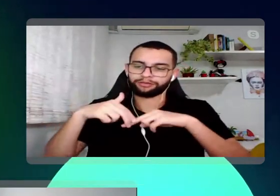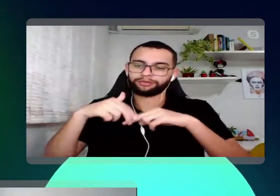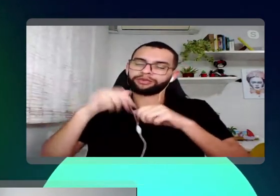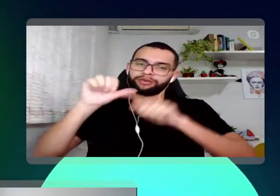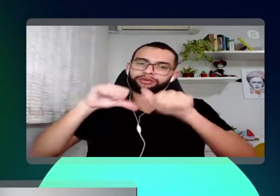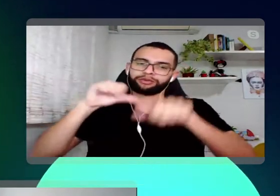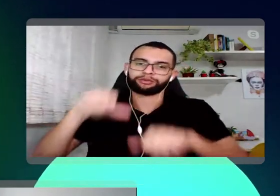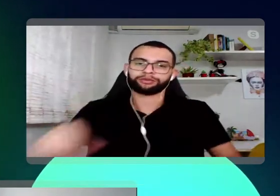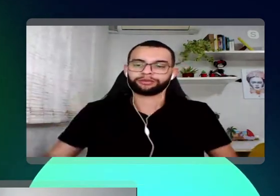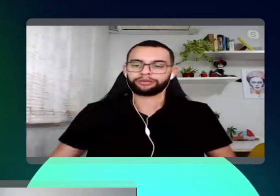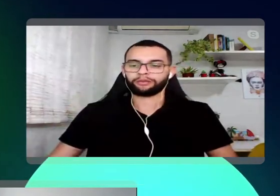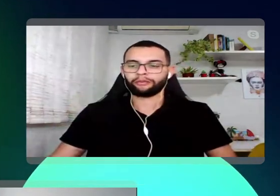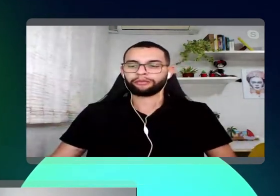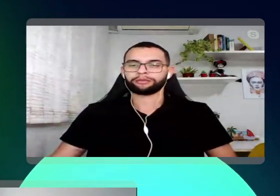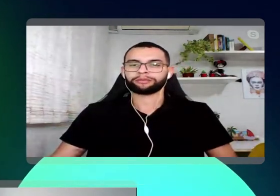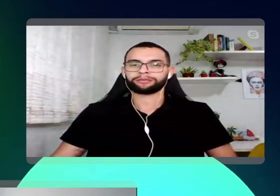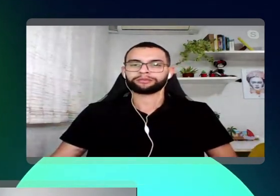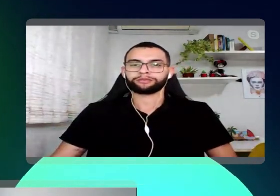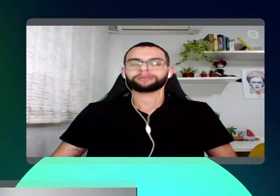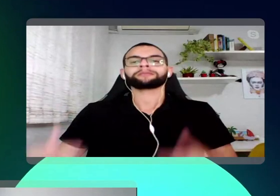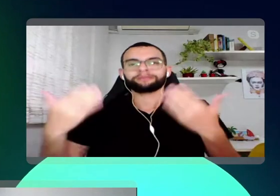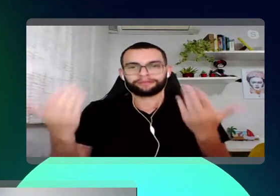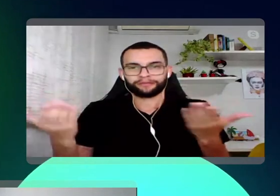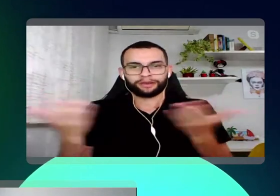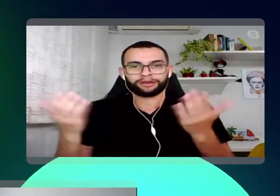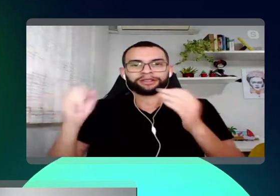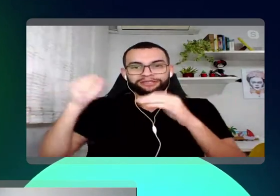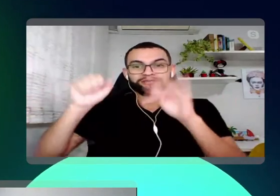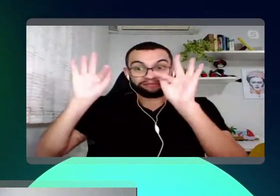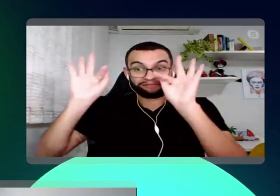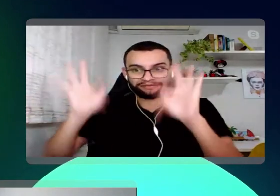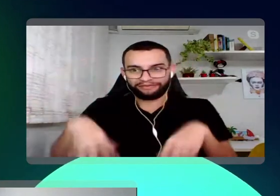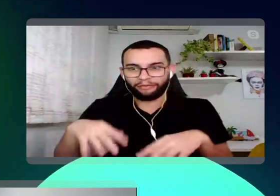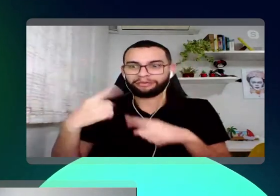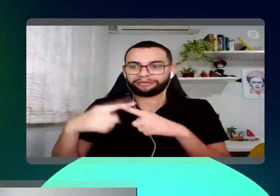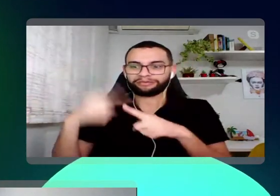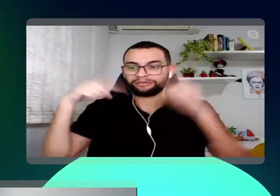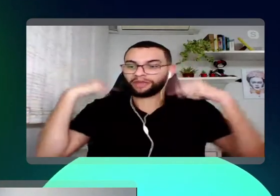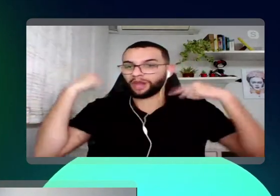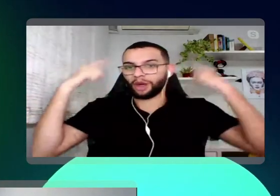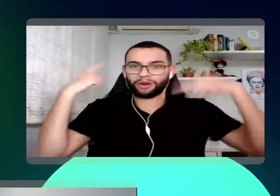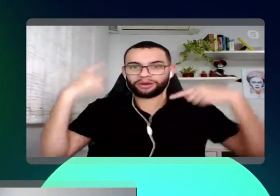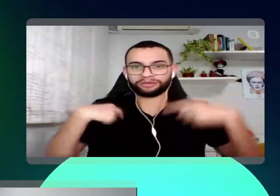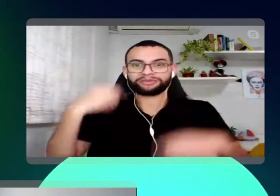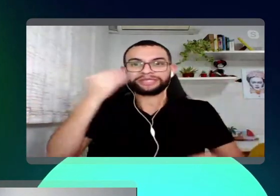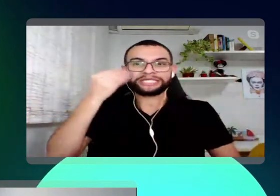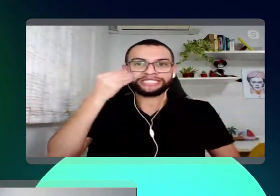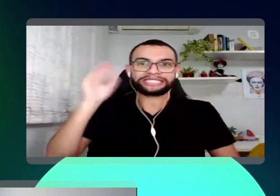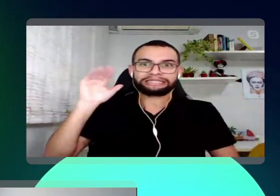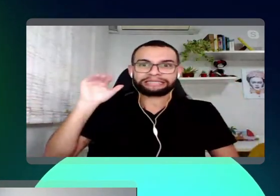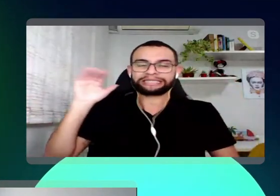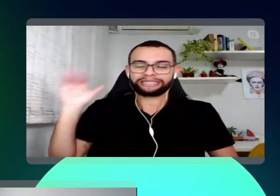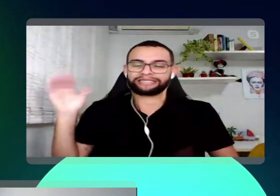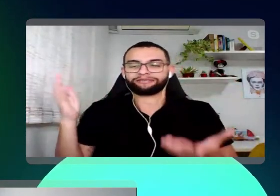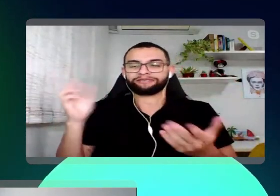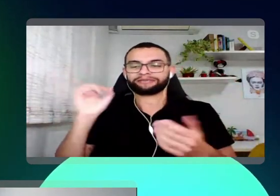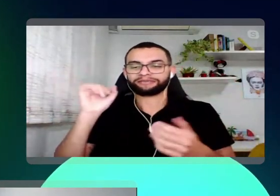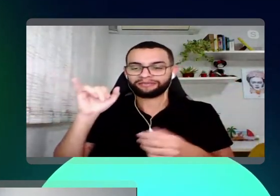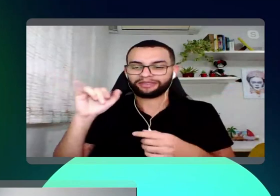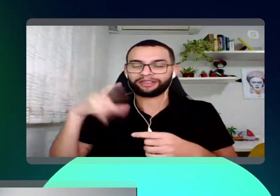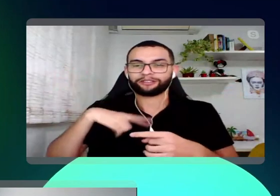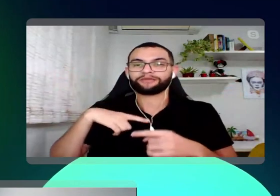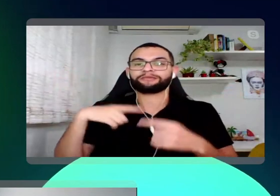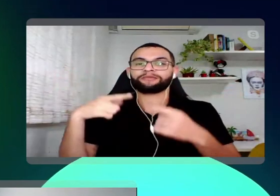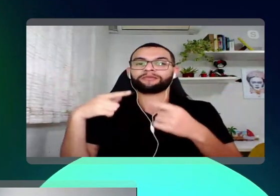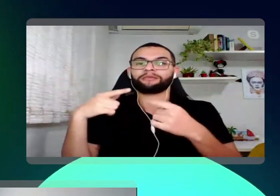Perfeito. Bom, agora sim, gente, senão vocês vão me deixar loucos aqui, não vou ficar tentando me despedir toda hora. Então, se alguém tiver mais